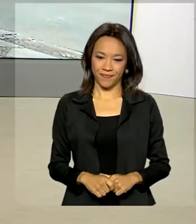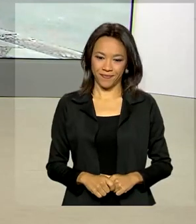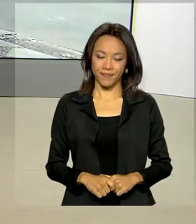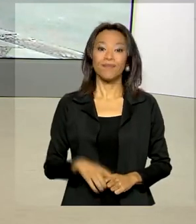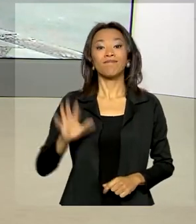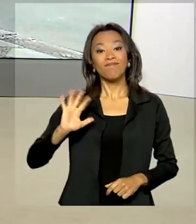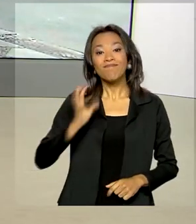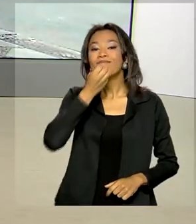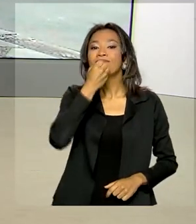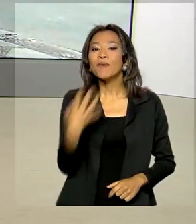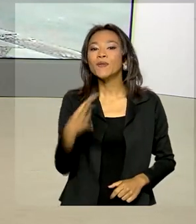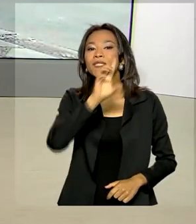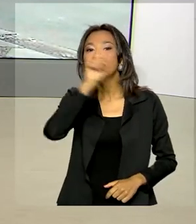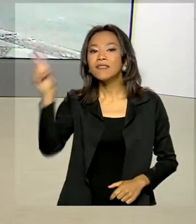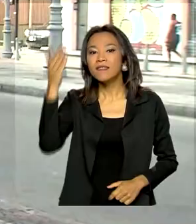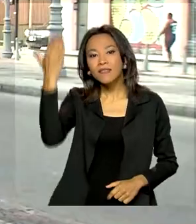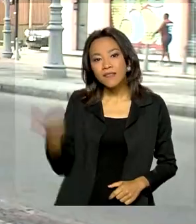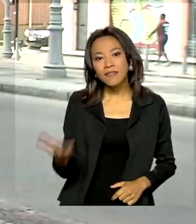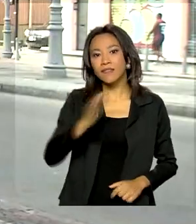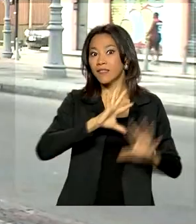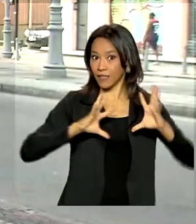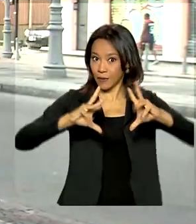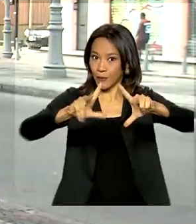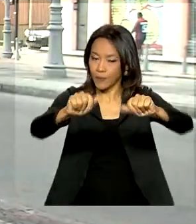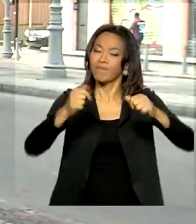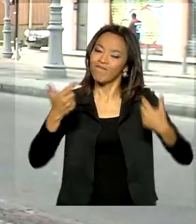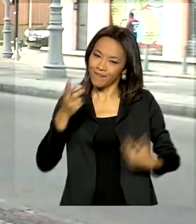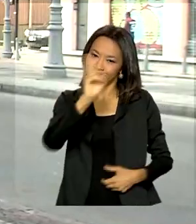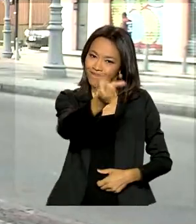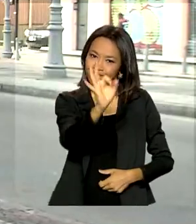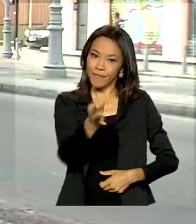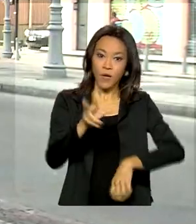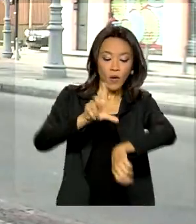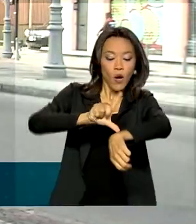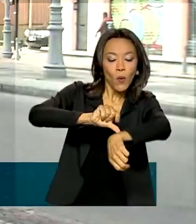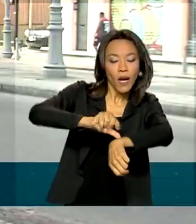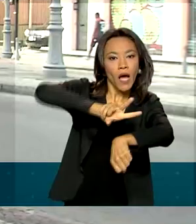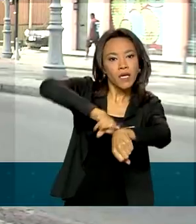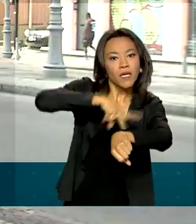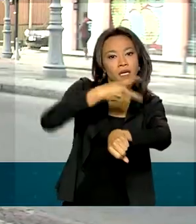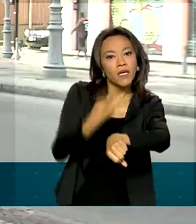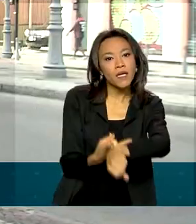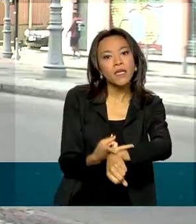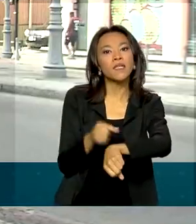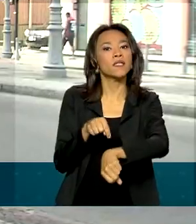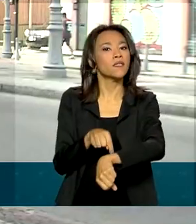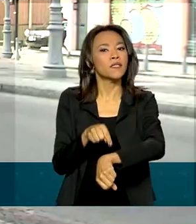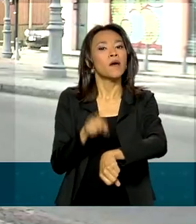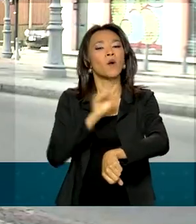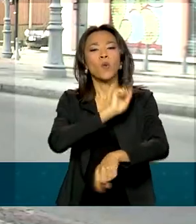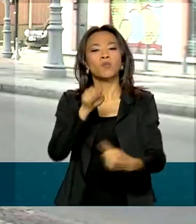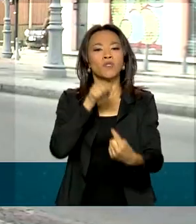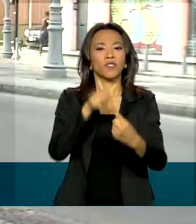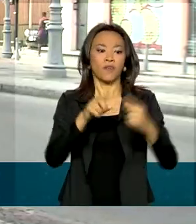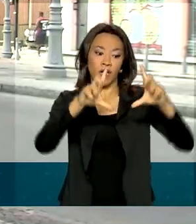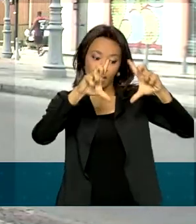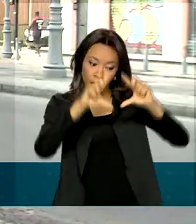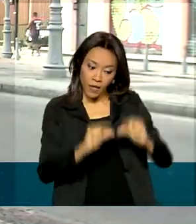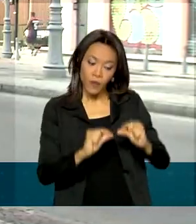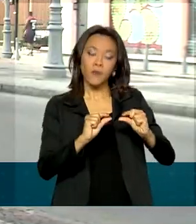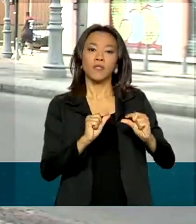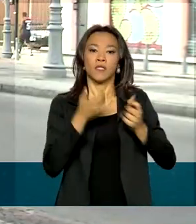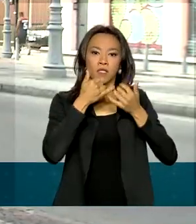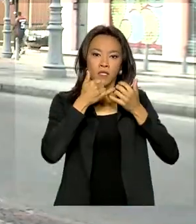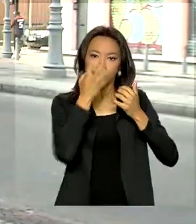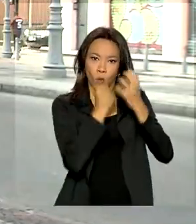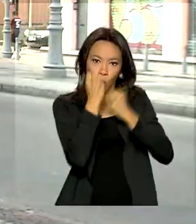Oi, Renata, bom dia pra você, bom dia a todos. É exatamente isso. O horário de verão, utilizado para reduzir o consumo de energia, foi extinto em